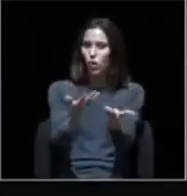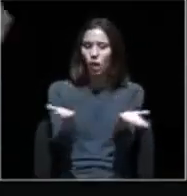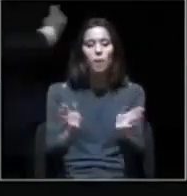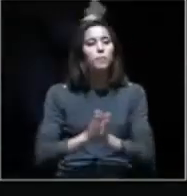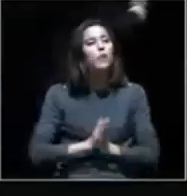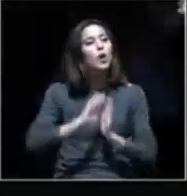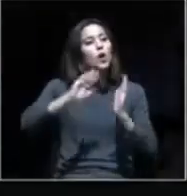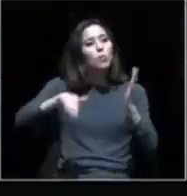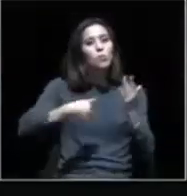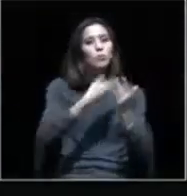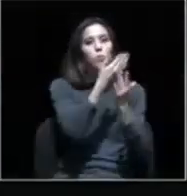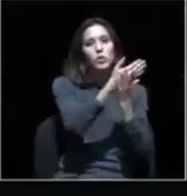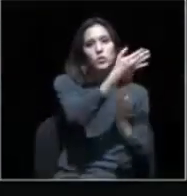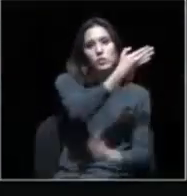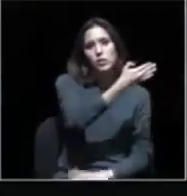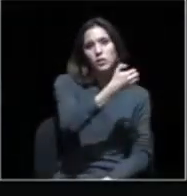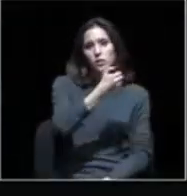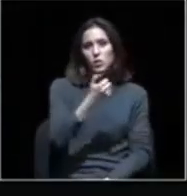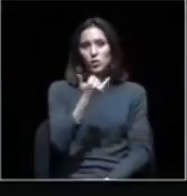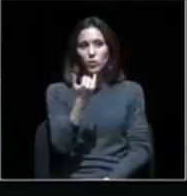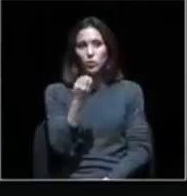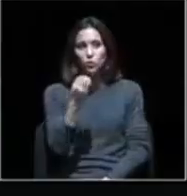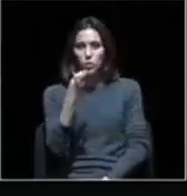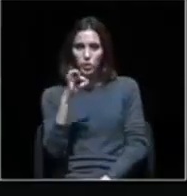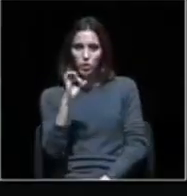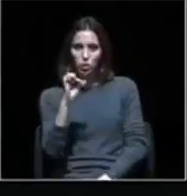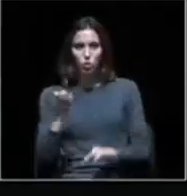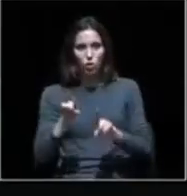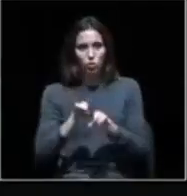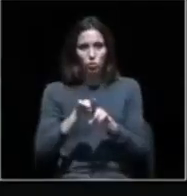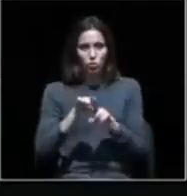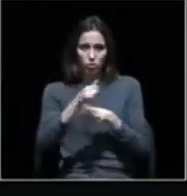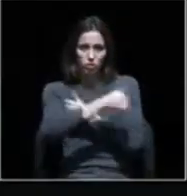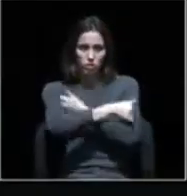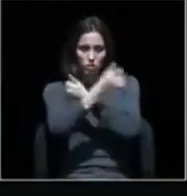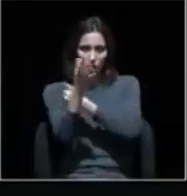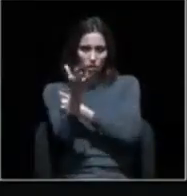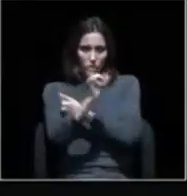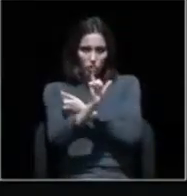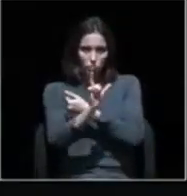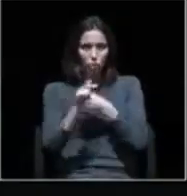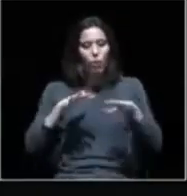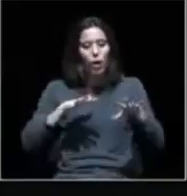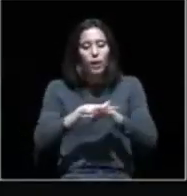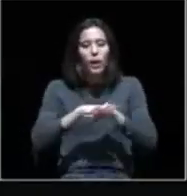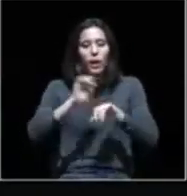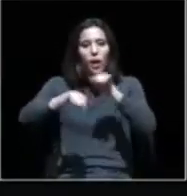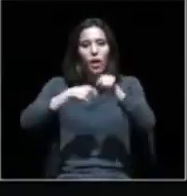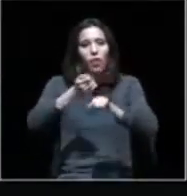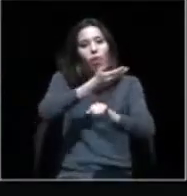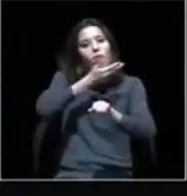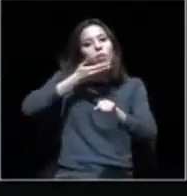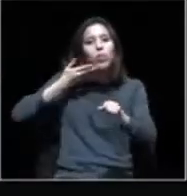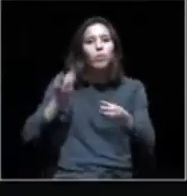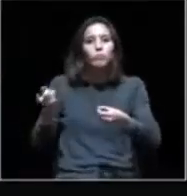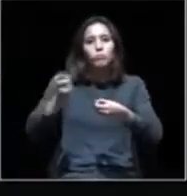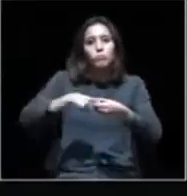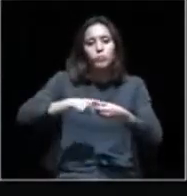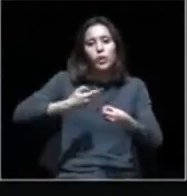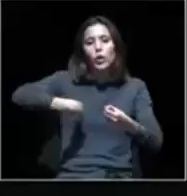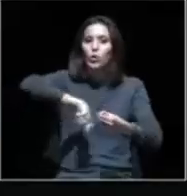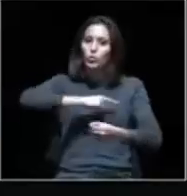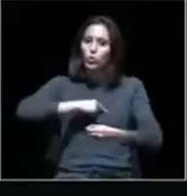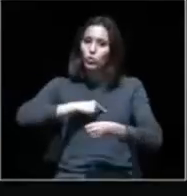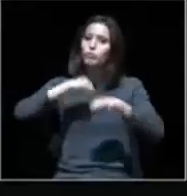750-2018 pretende viabilizar a adesão do Município de Lisboa à rede das cidades para ciclistas, estando os verdes de